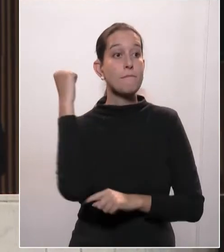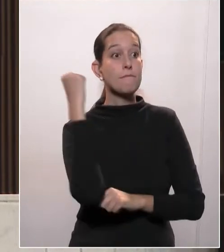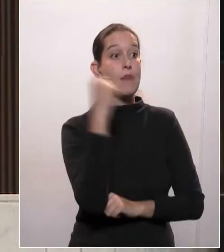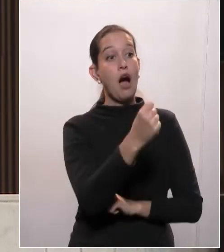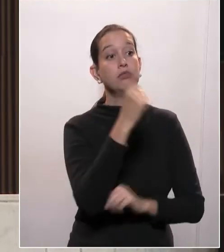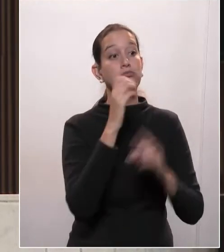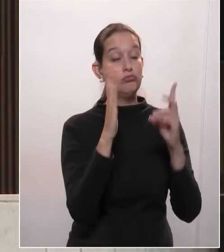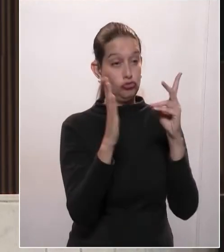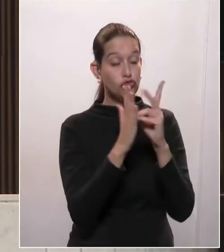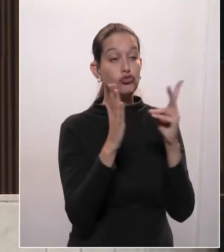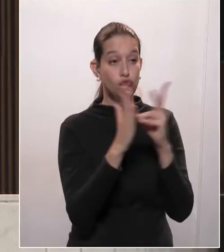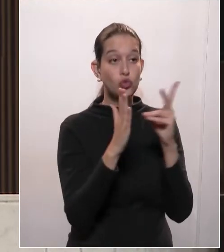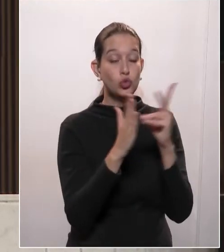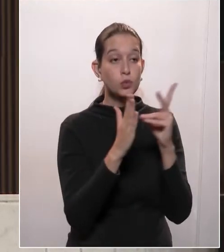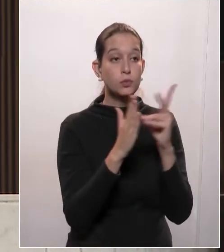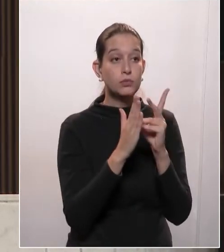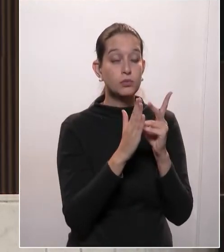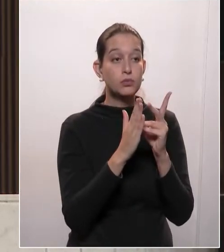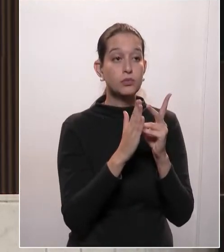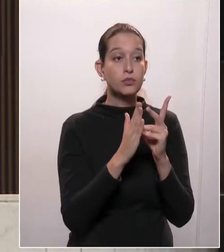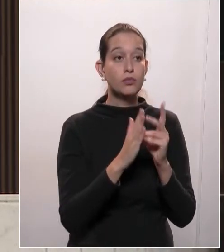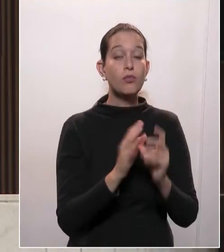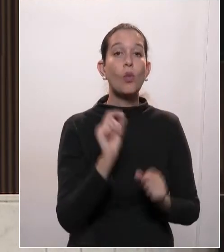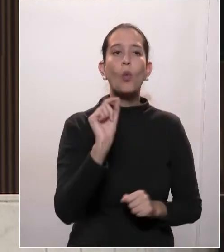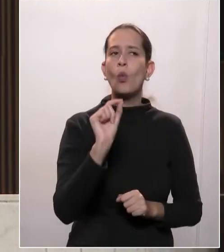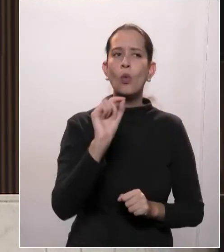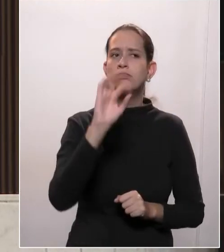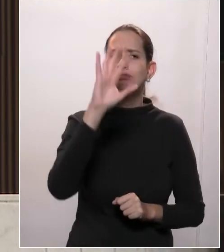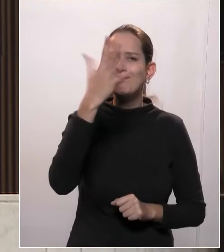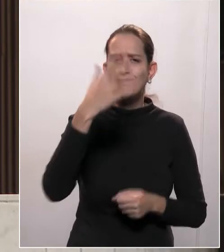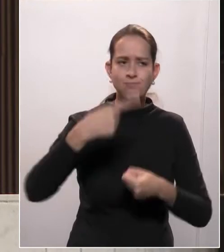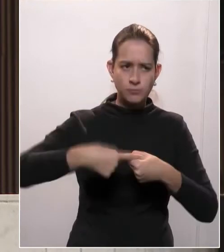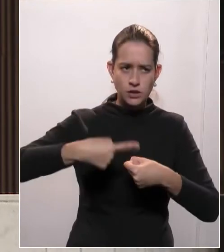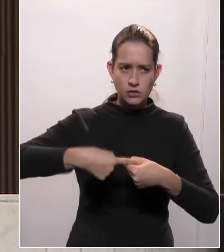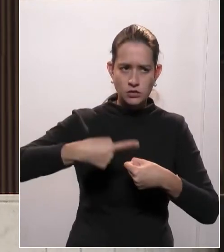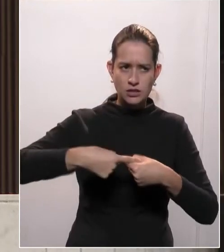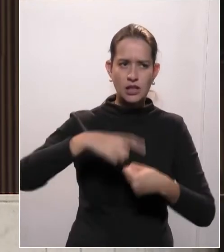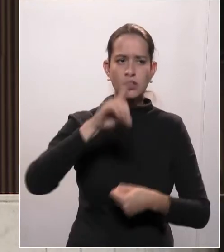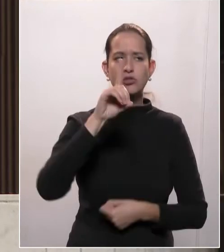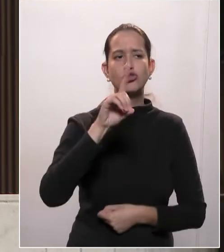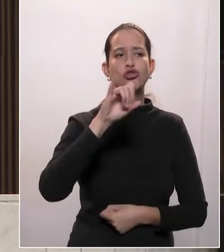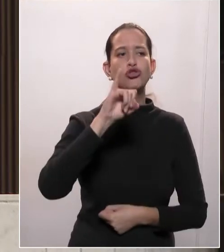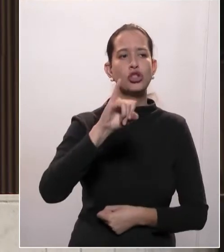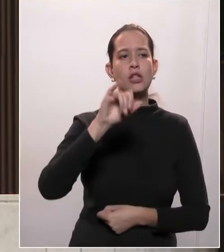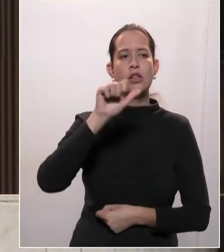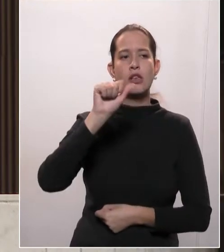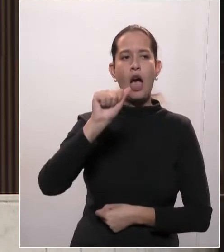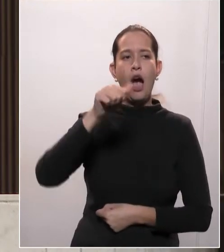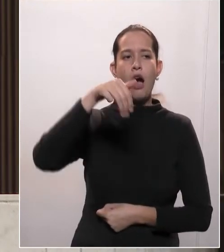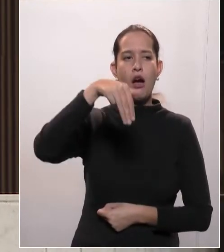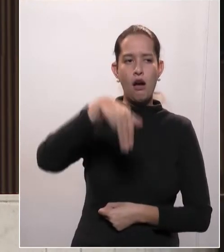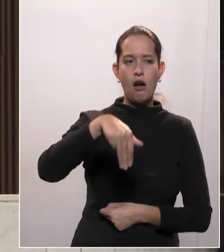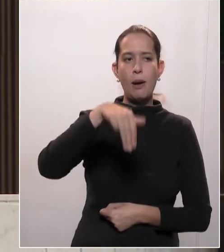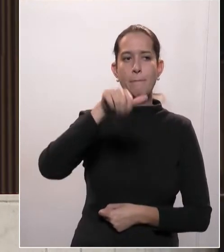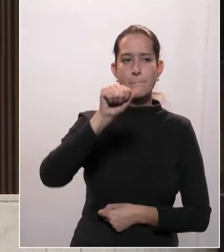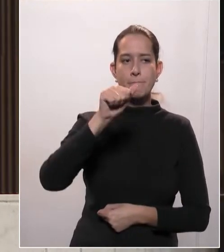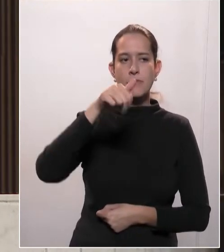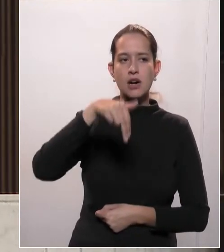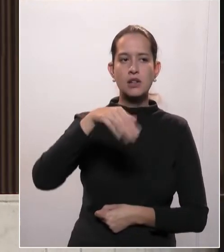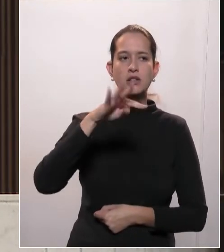lá em Diamante do Oeste, um indígena,